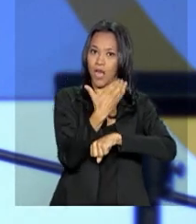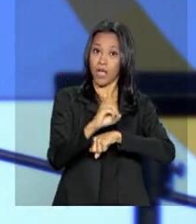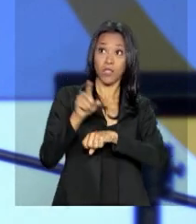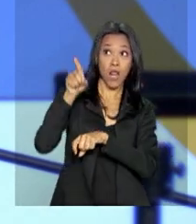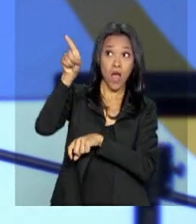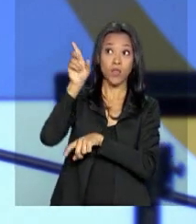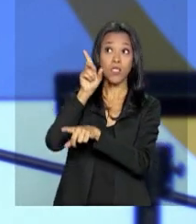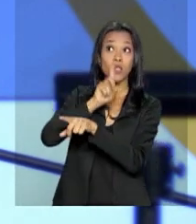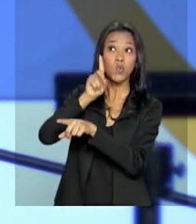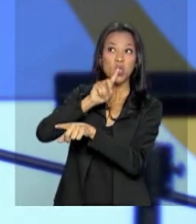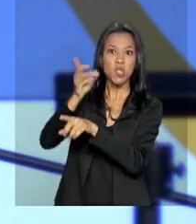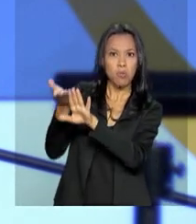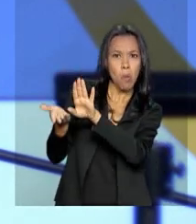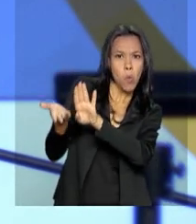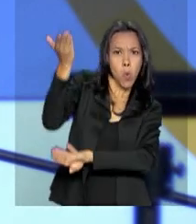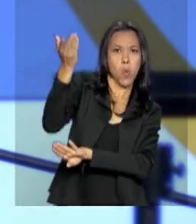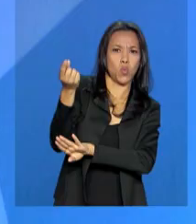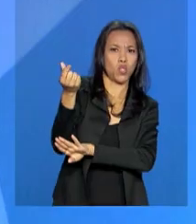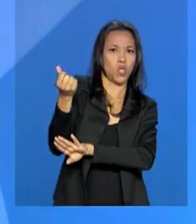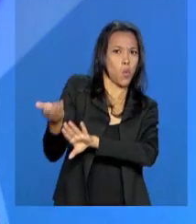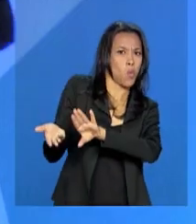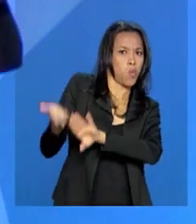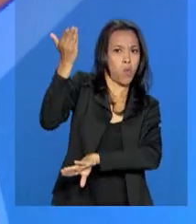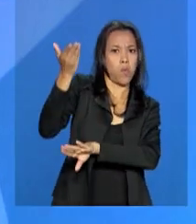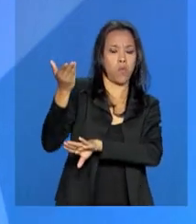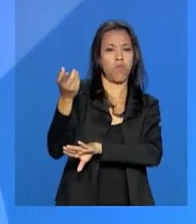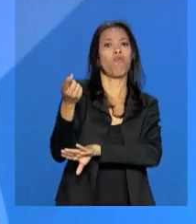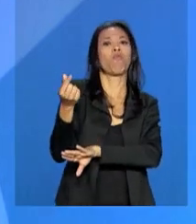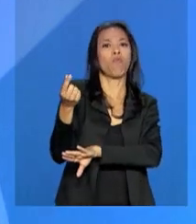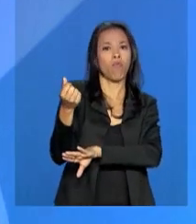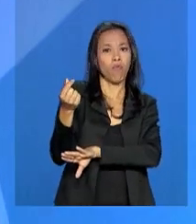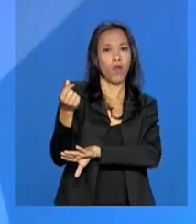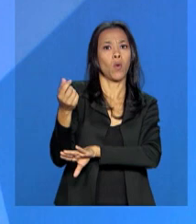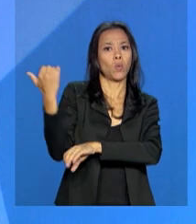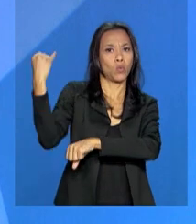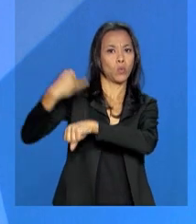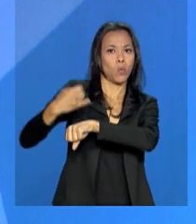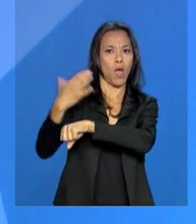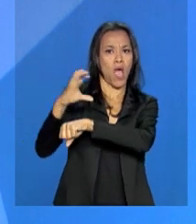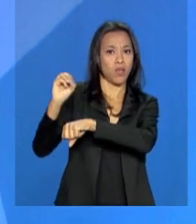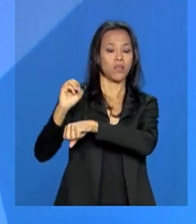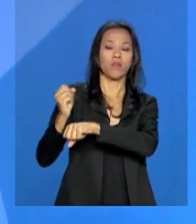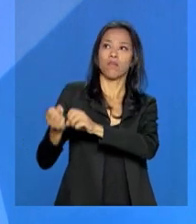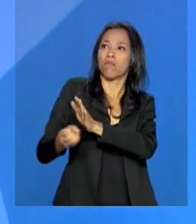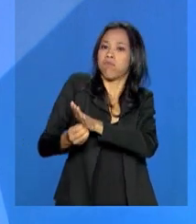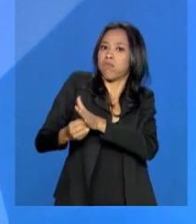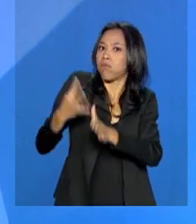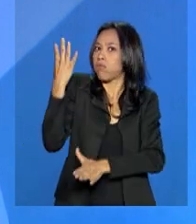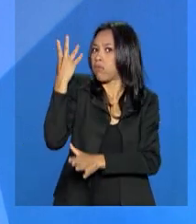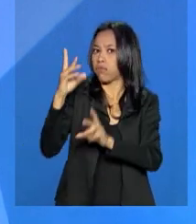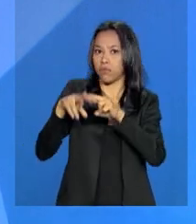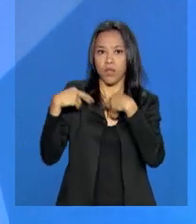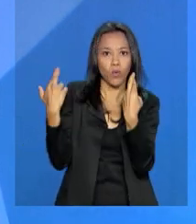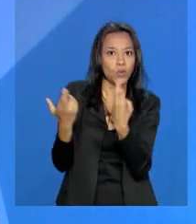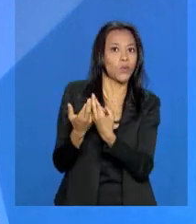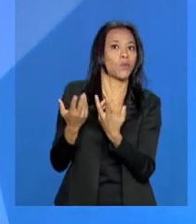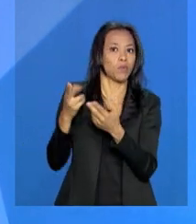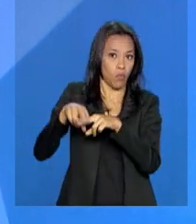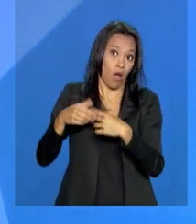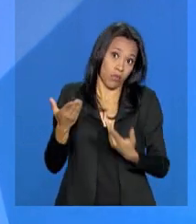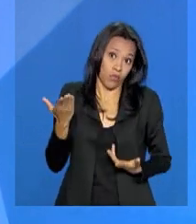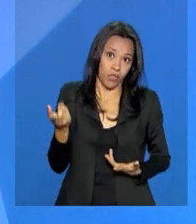se sobretaxou a questão do aço, nós tivemos muitas reuniões, e nestas reuniões e contatos